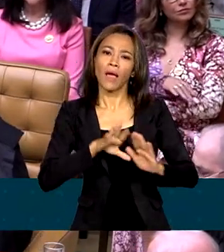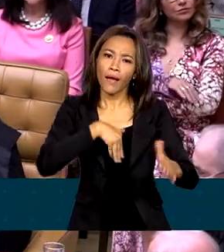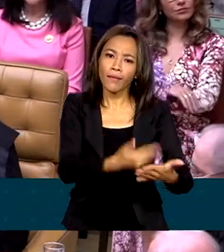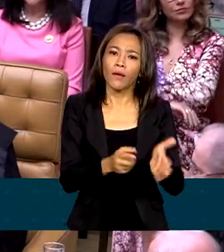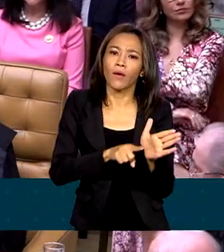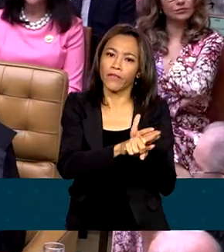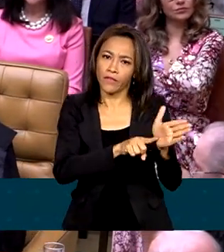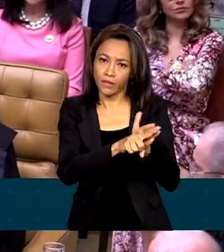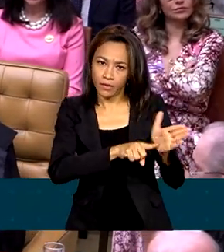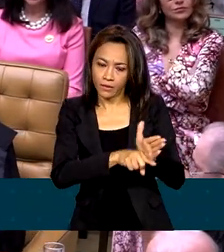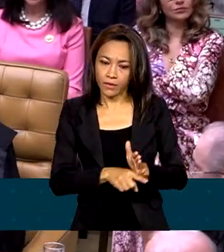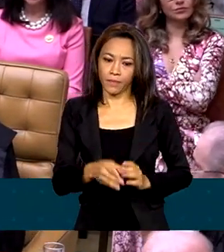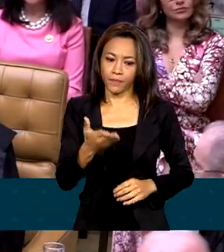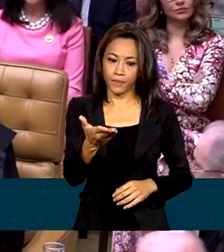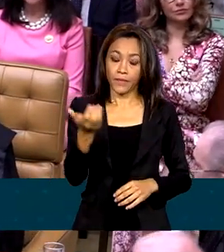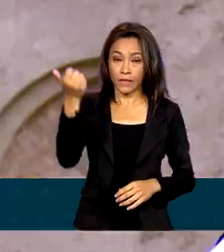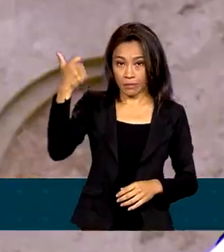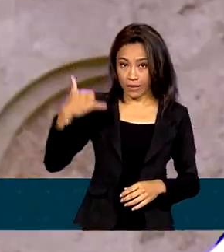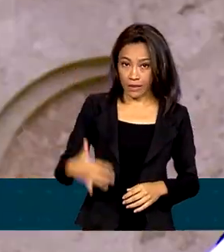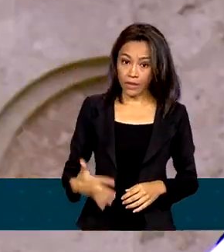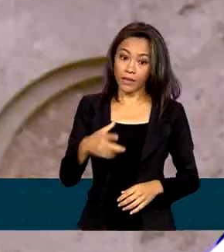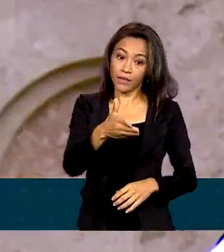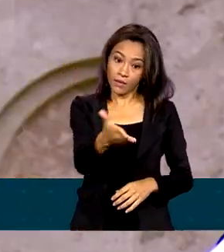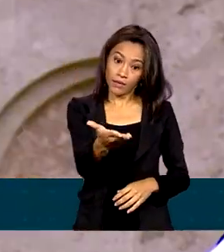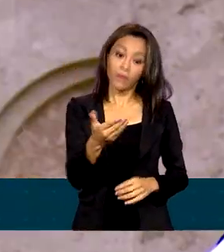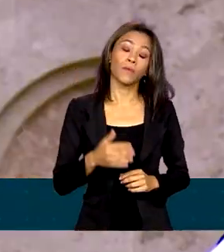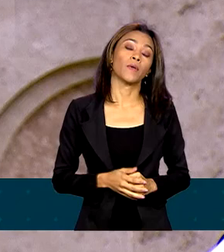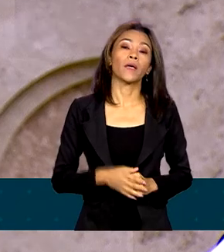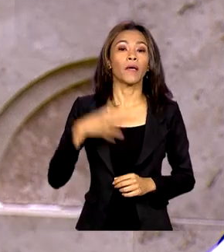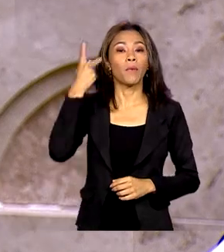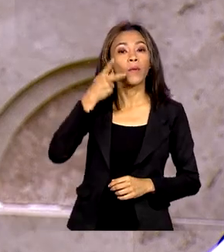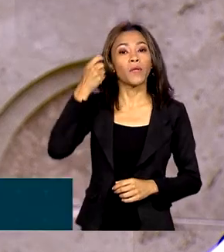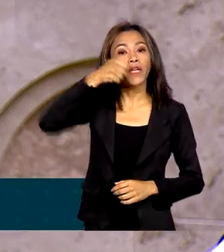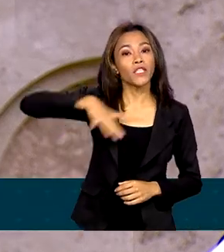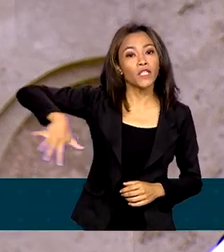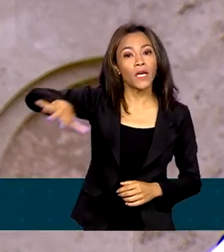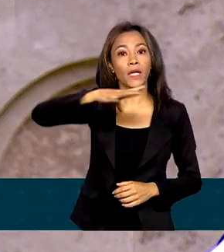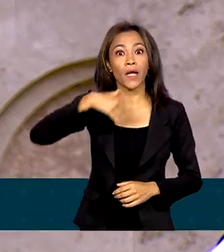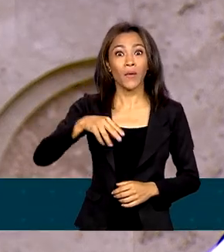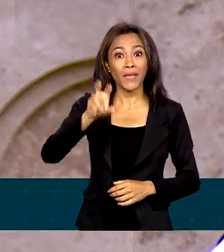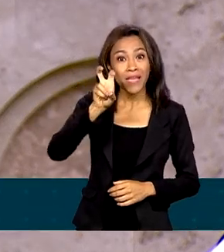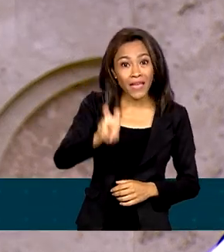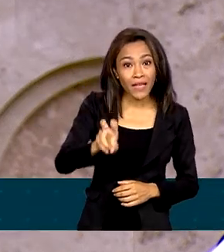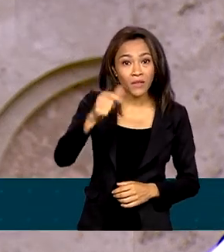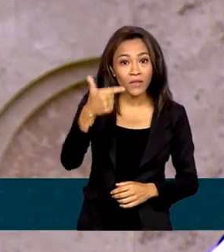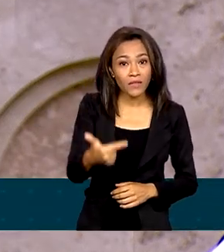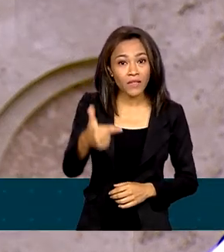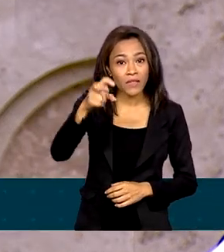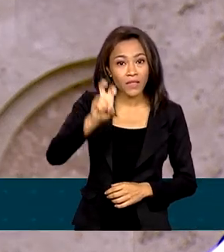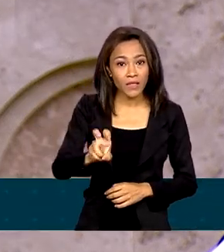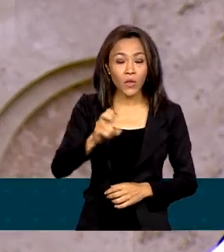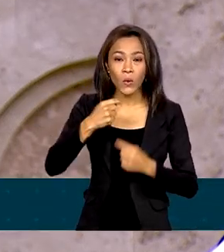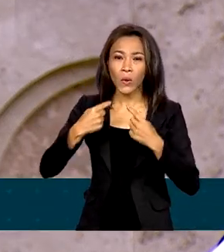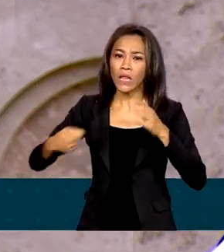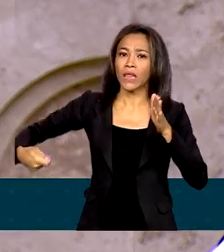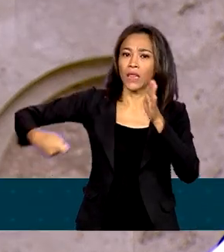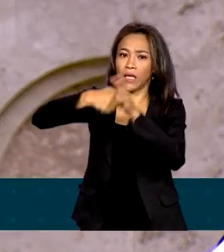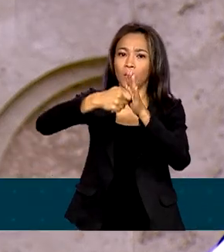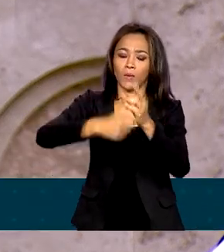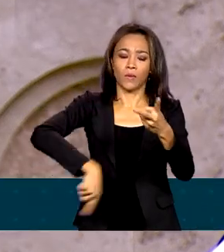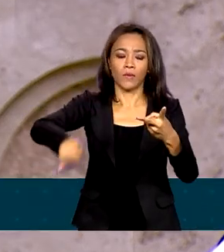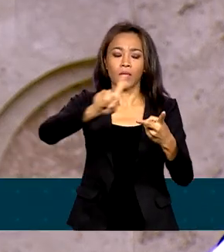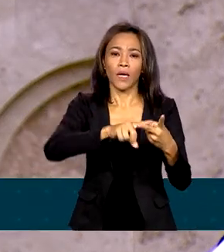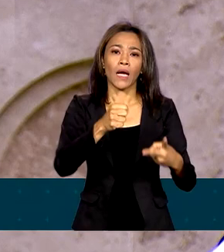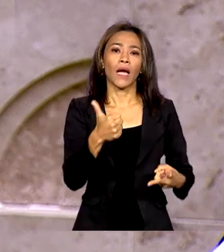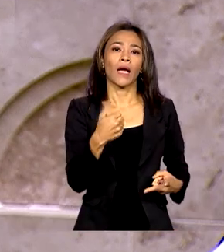A Procuradoria-Geral da República ofereceu 525 denúncias, 14 pedidos